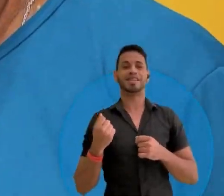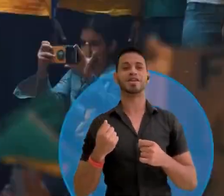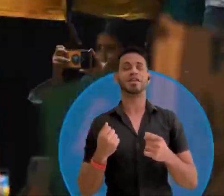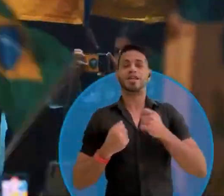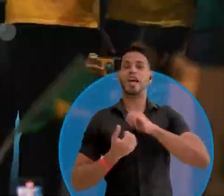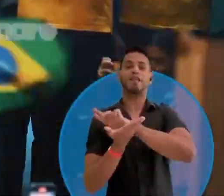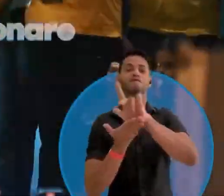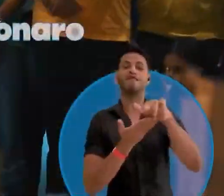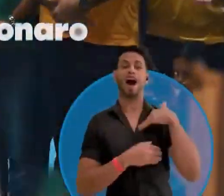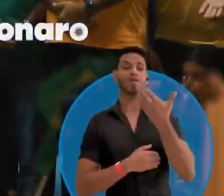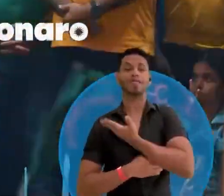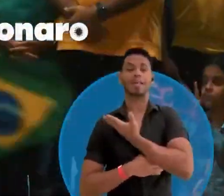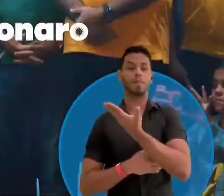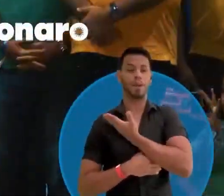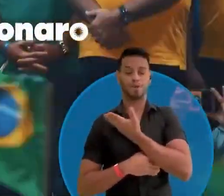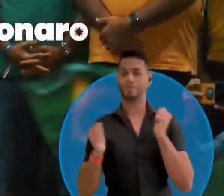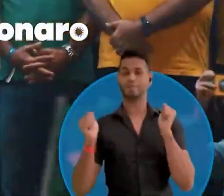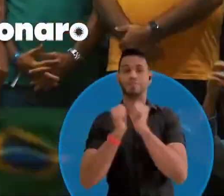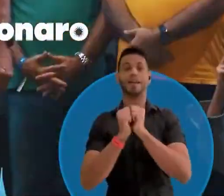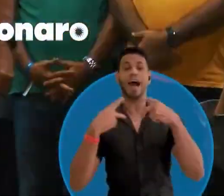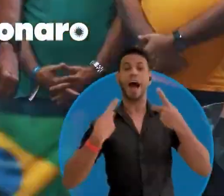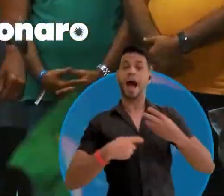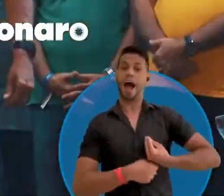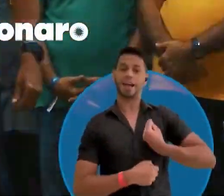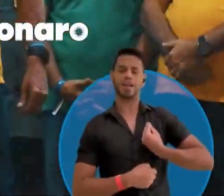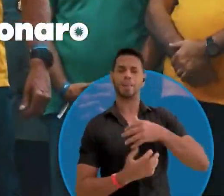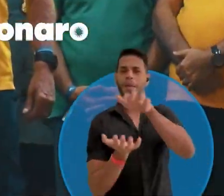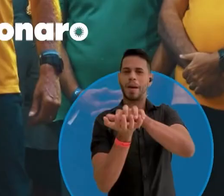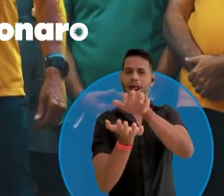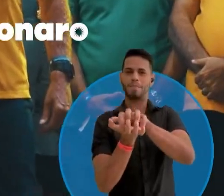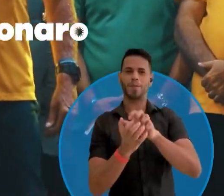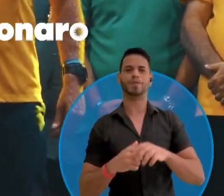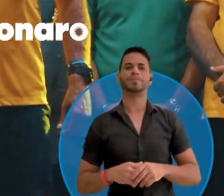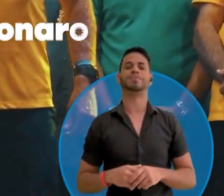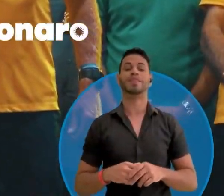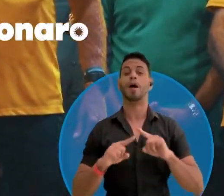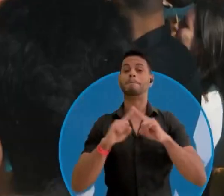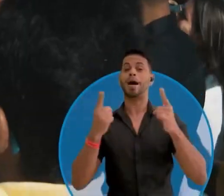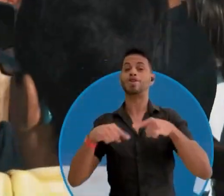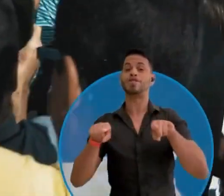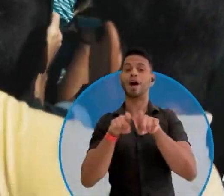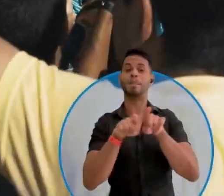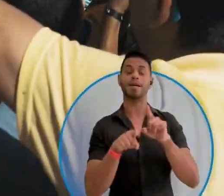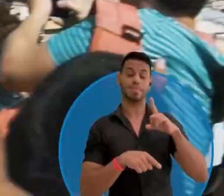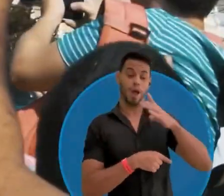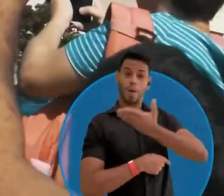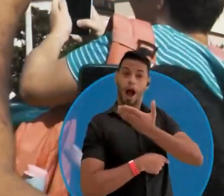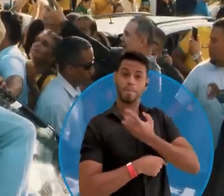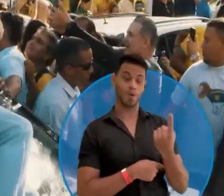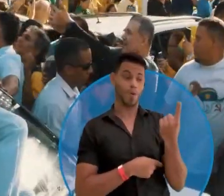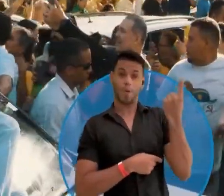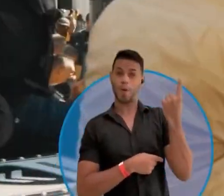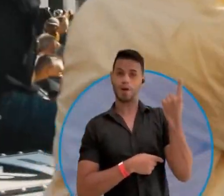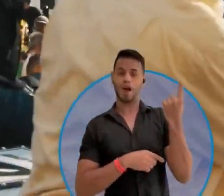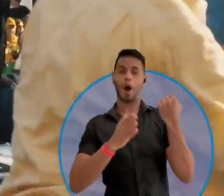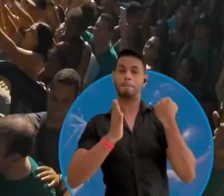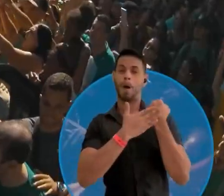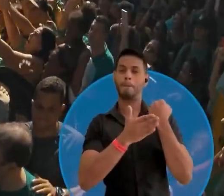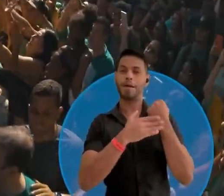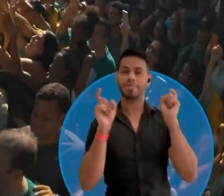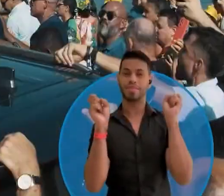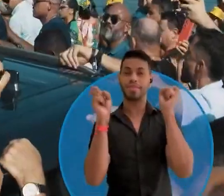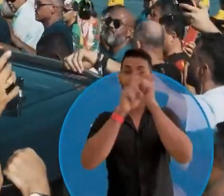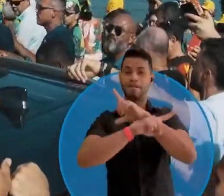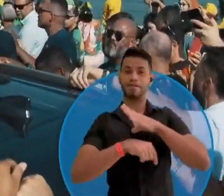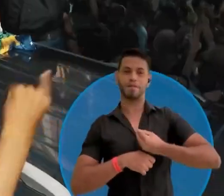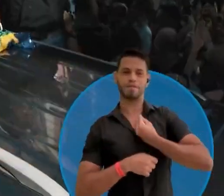Eu tenho vários amigos aqui em Pernambuco, mas tem um aqui que